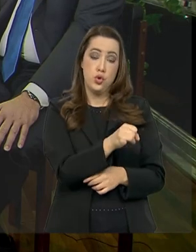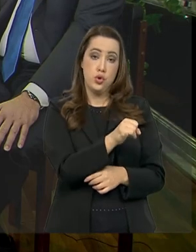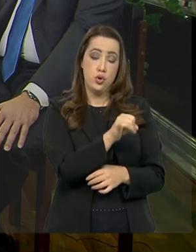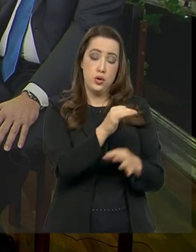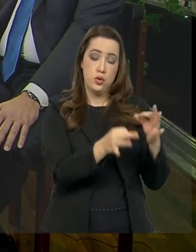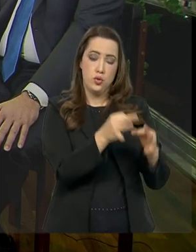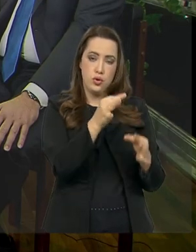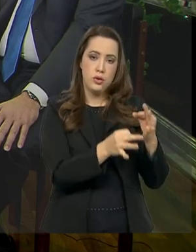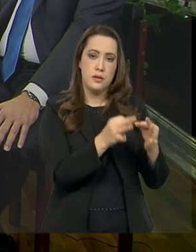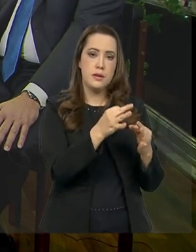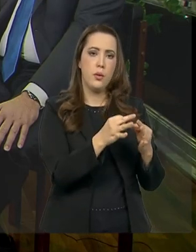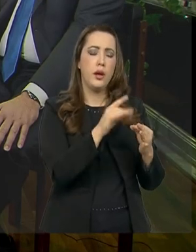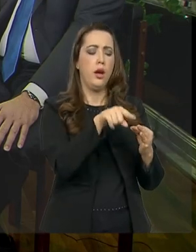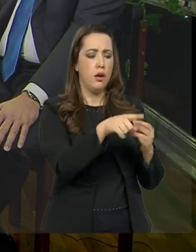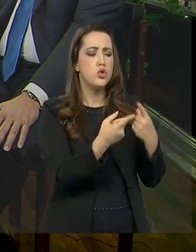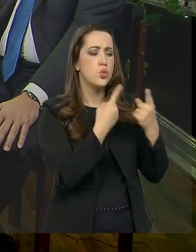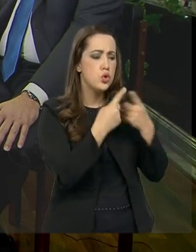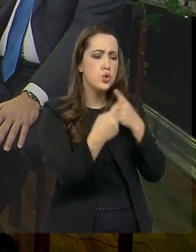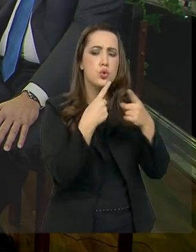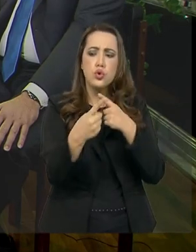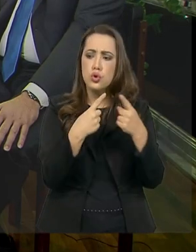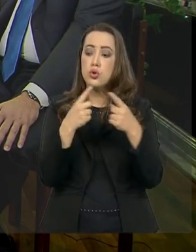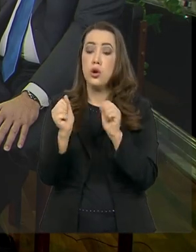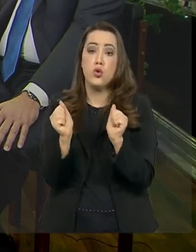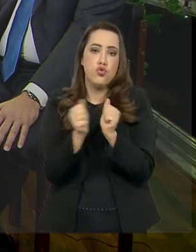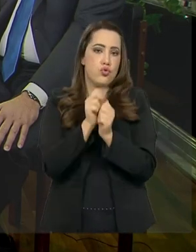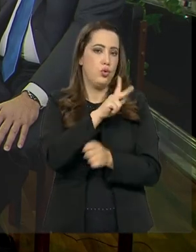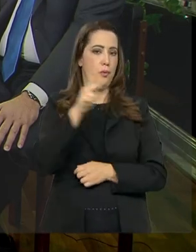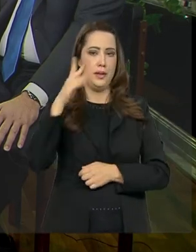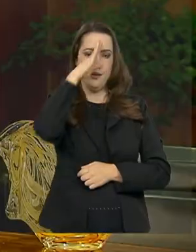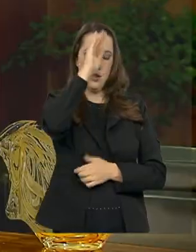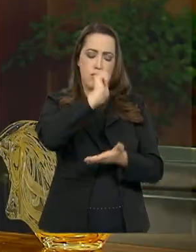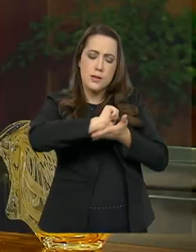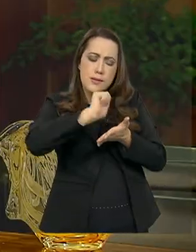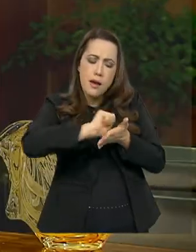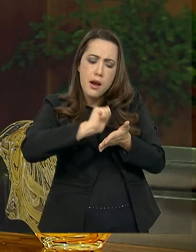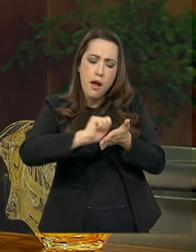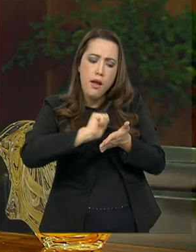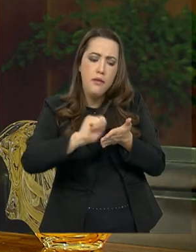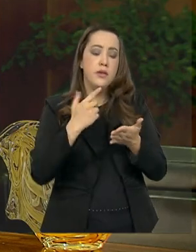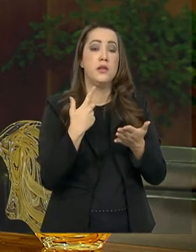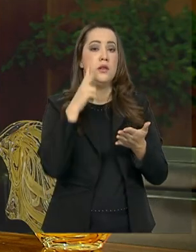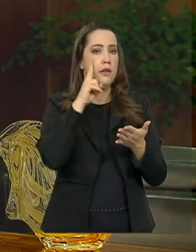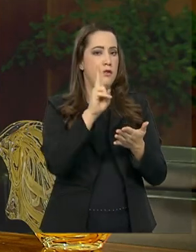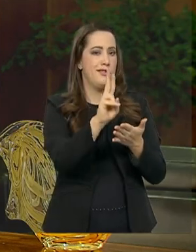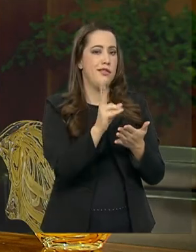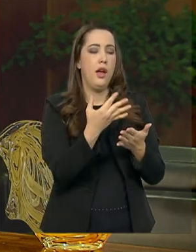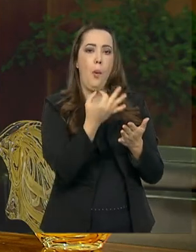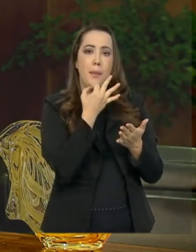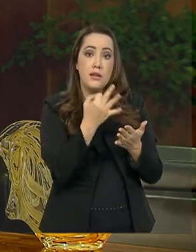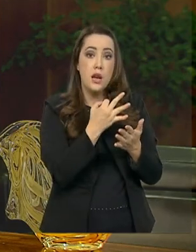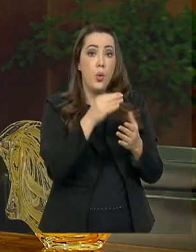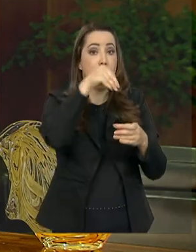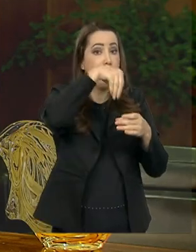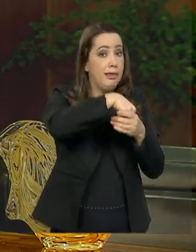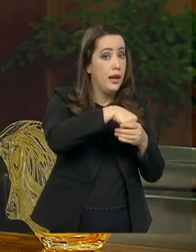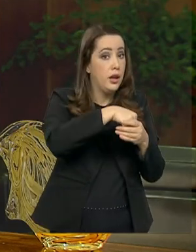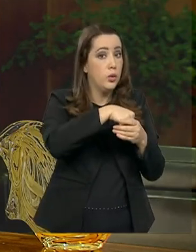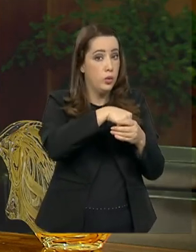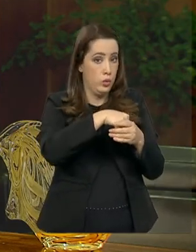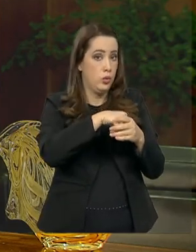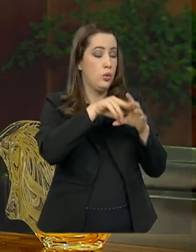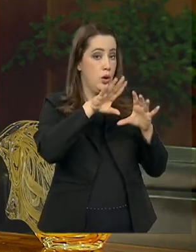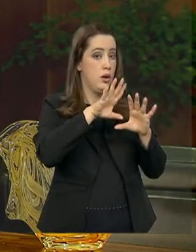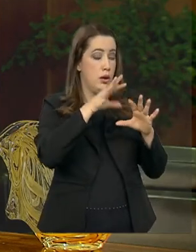todo o governo, preparar esse despacho do ato com o presidente. Então, nós levamos ao presidente as considerações que são feitas e o presidente